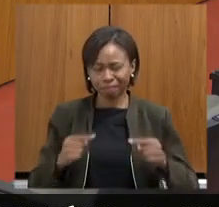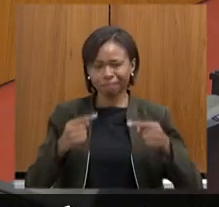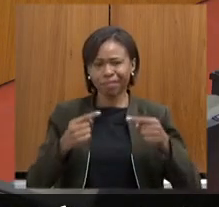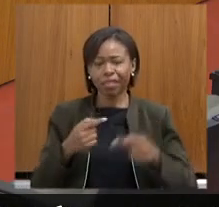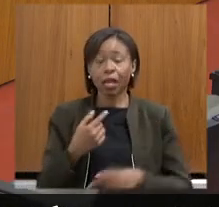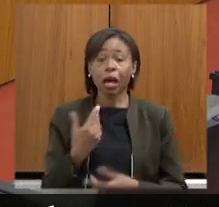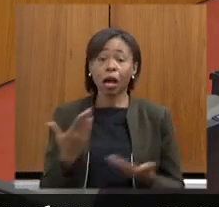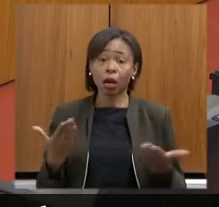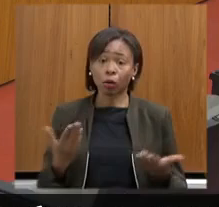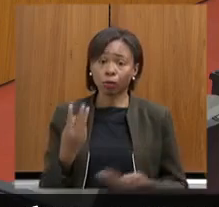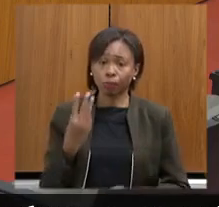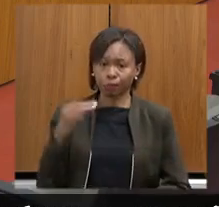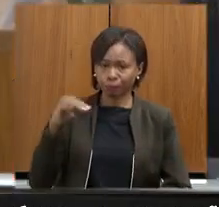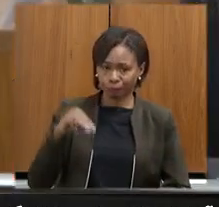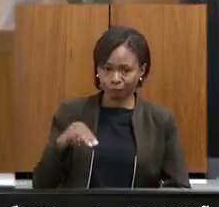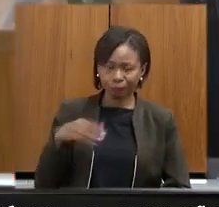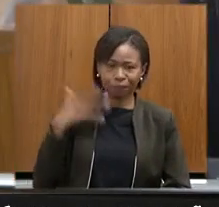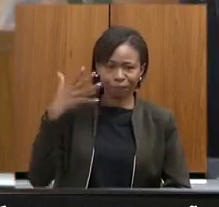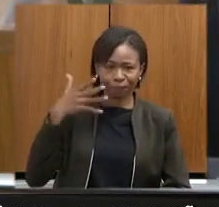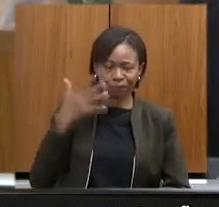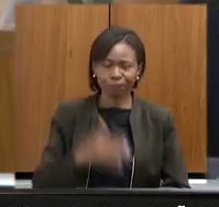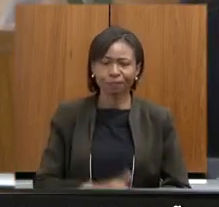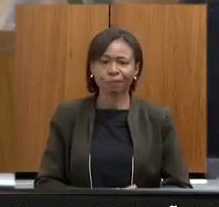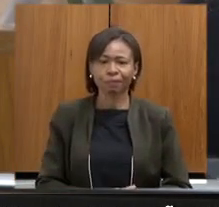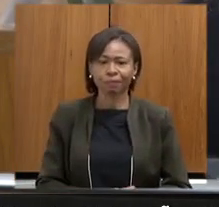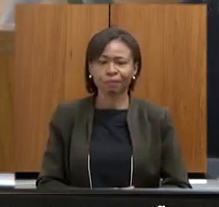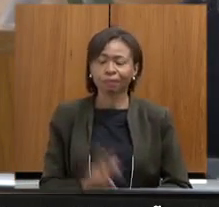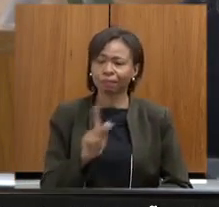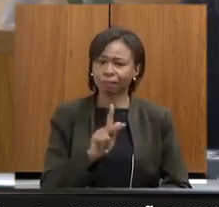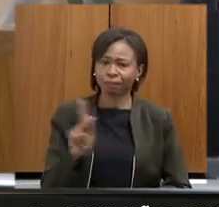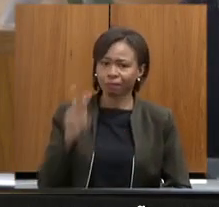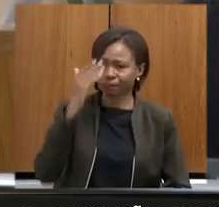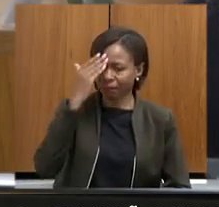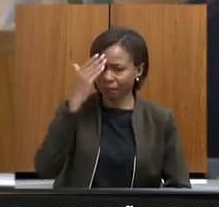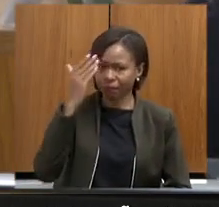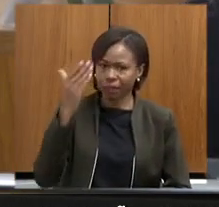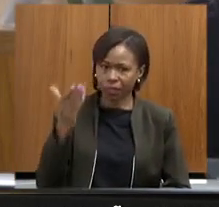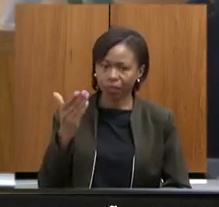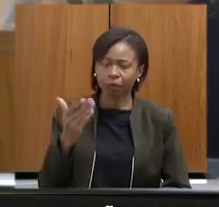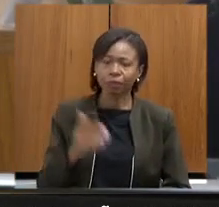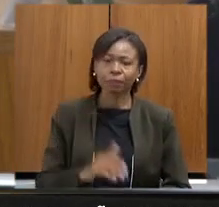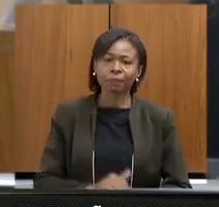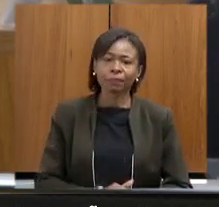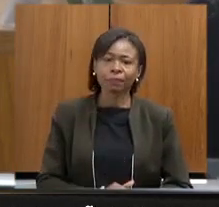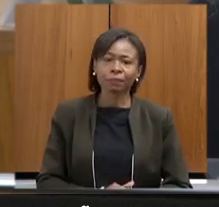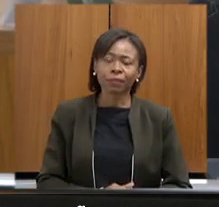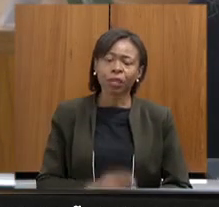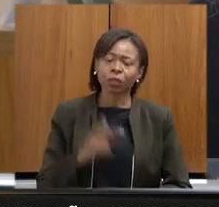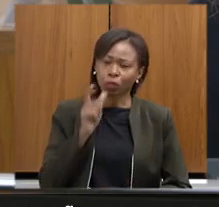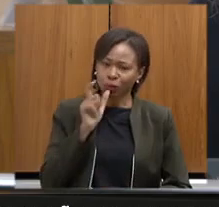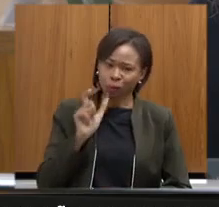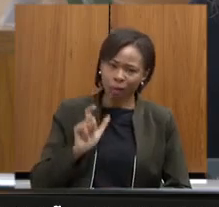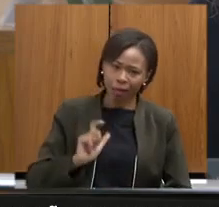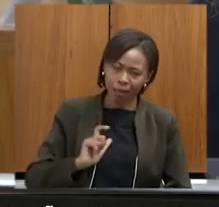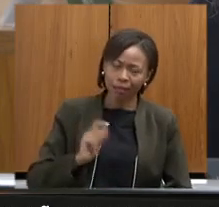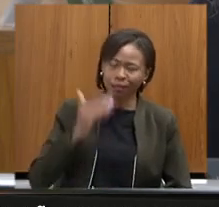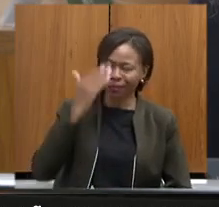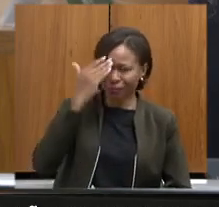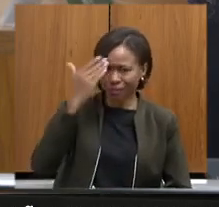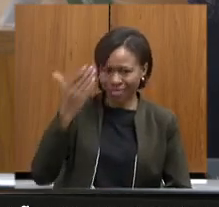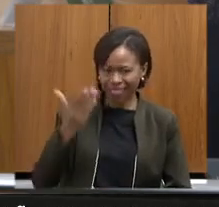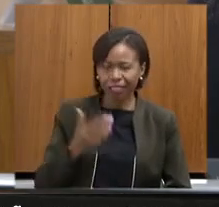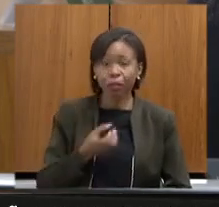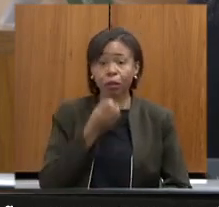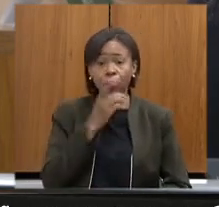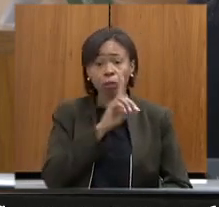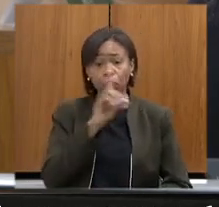por três minutos muito obrigado presidente deputado Noraldino agradeço pelas suas palavras bom dia a